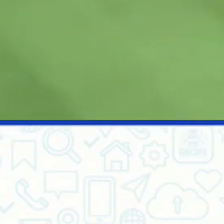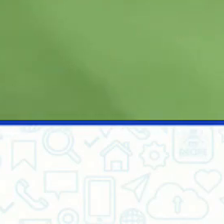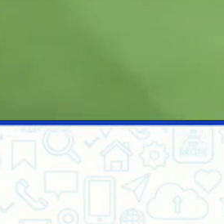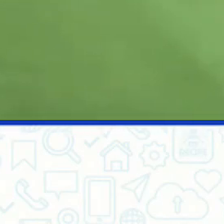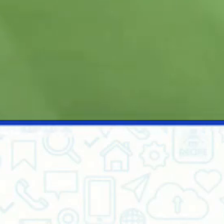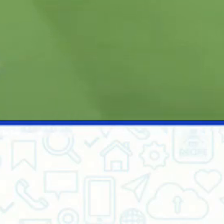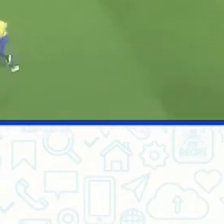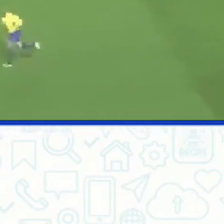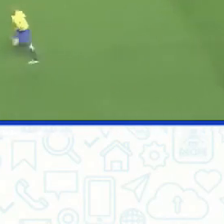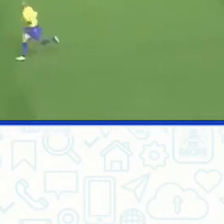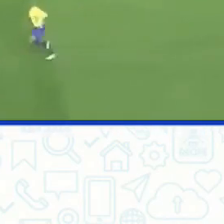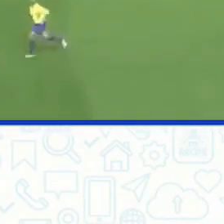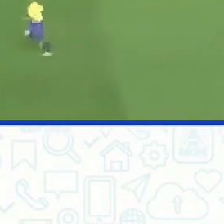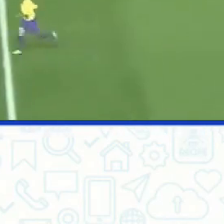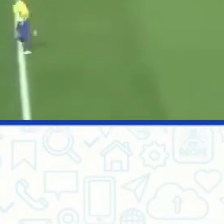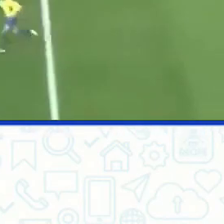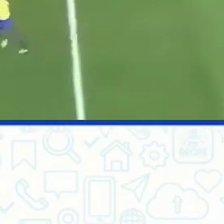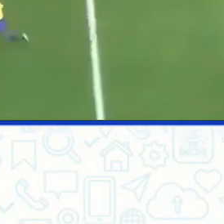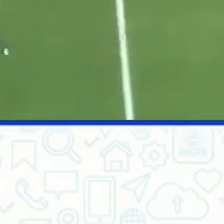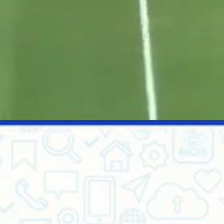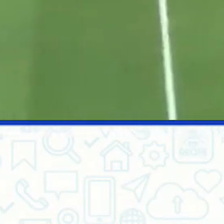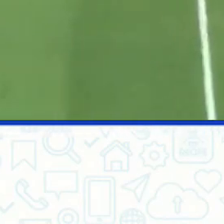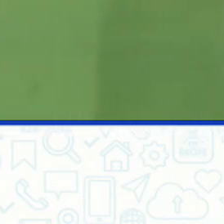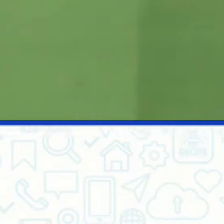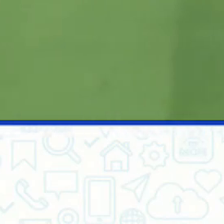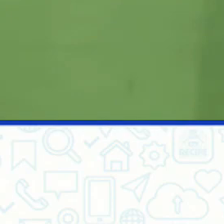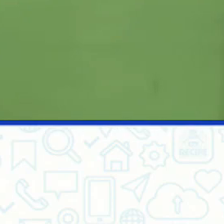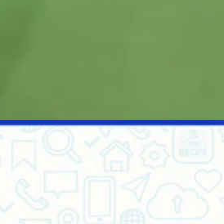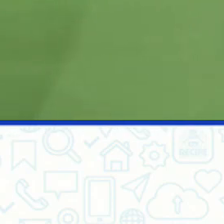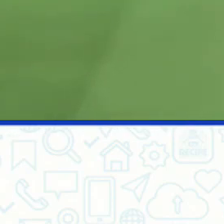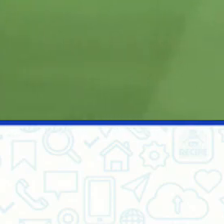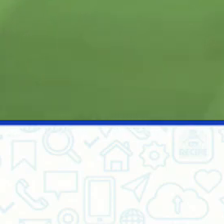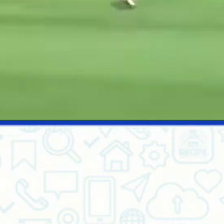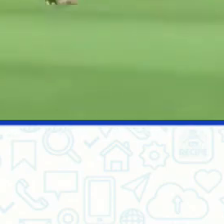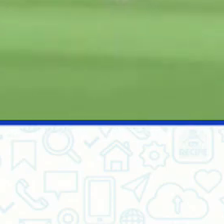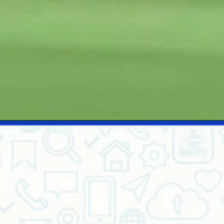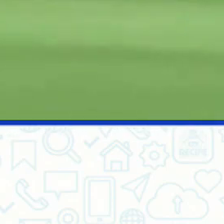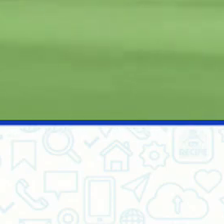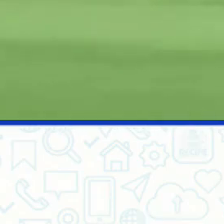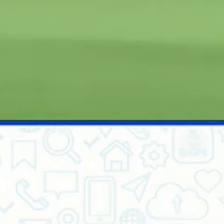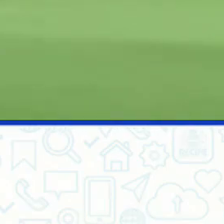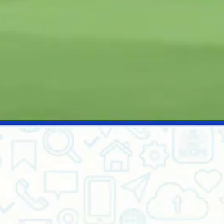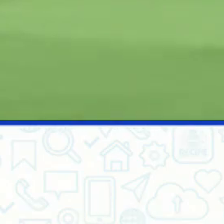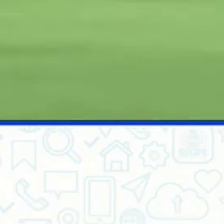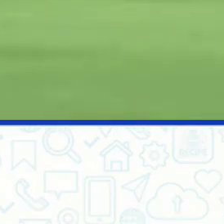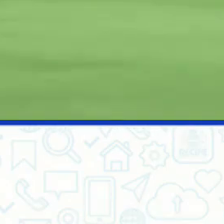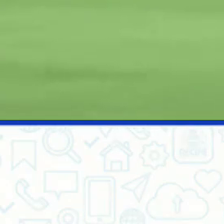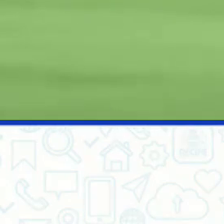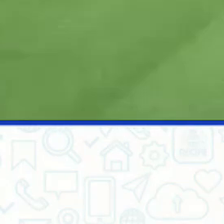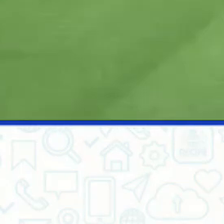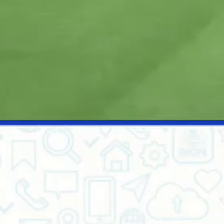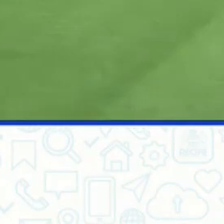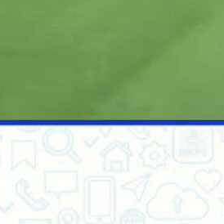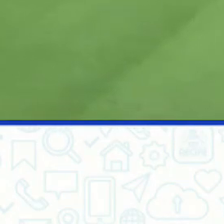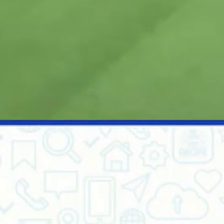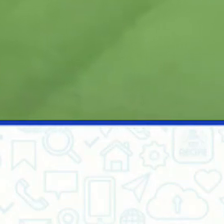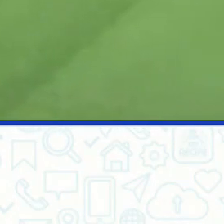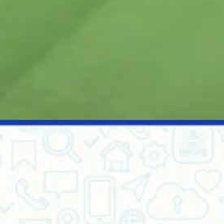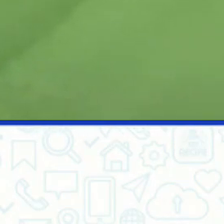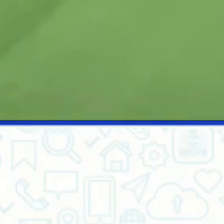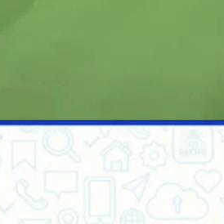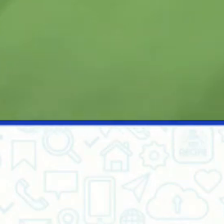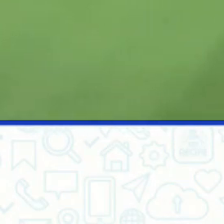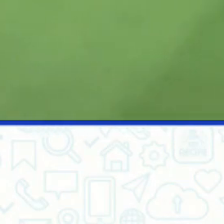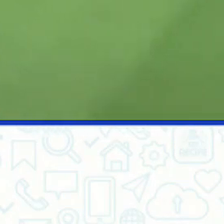Não existiu a falta e a sobra do Brasil. Com Gilberto Silva, botou pro Ronaldinho, tentou partir Ronaldinho, marcação em cima dele, tá difícil